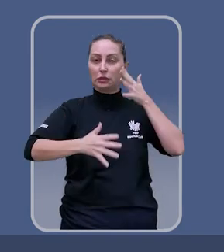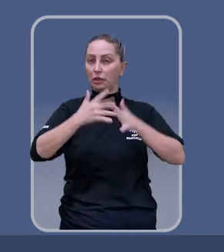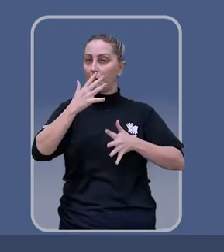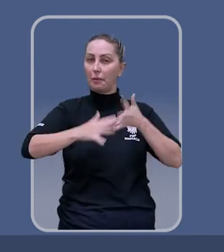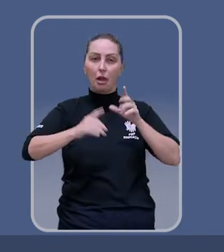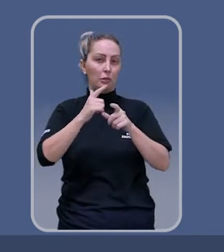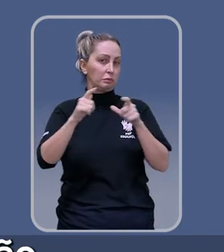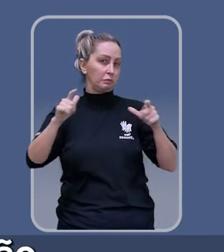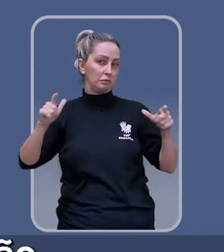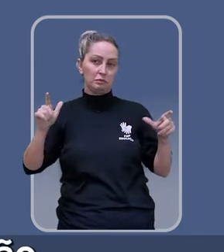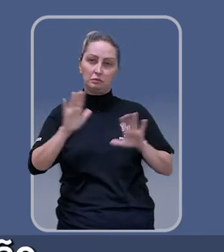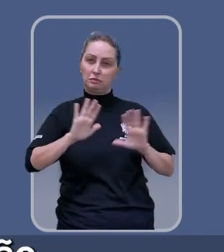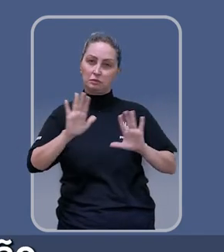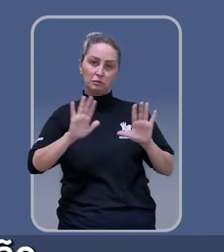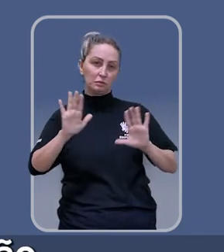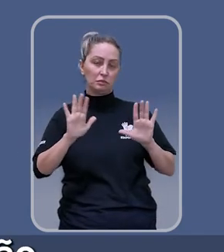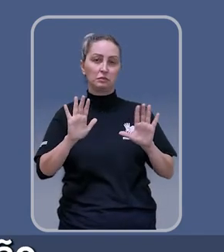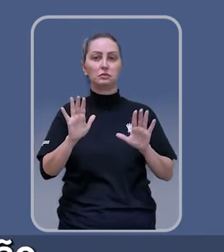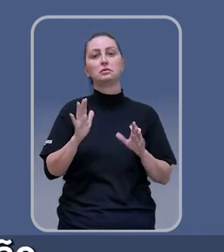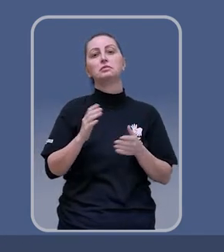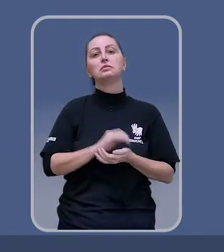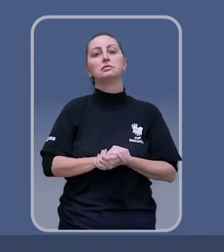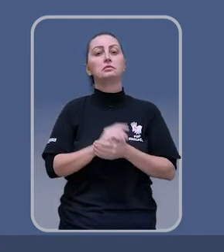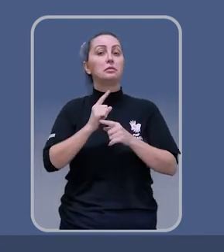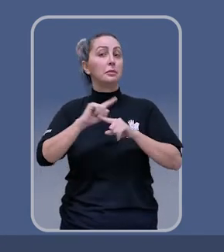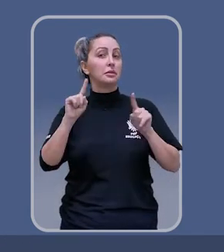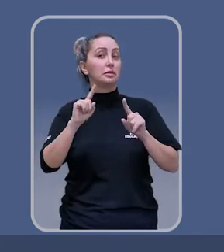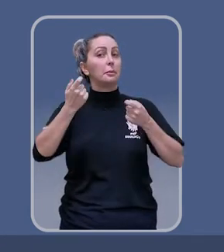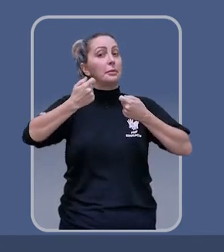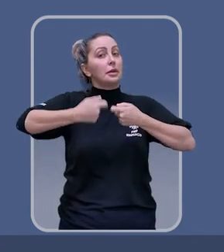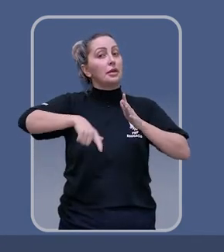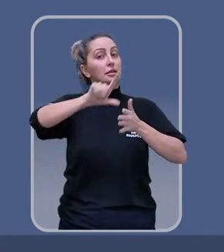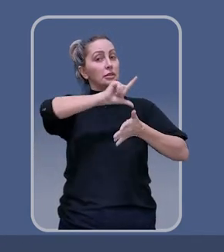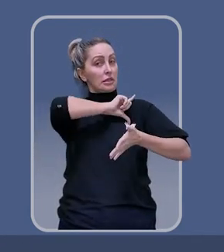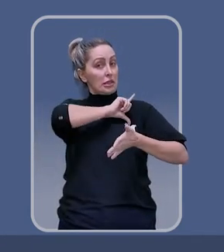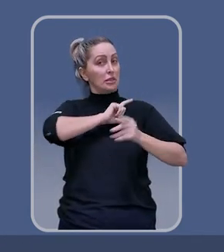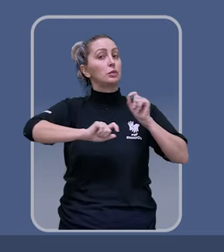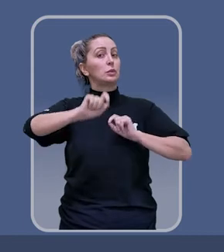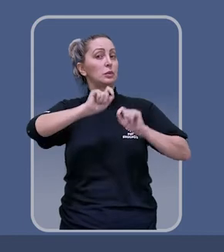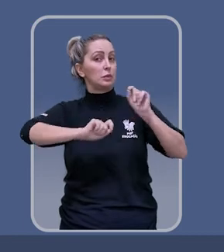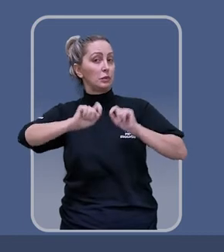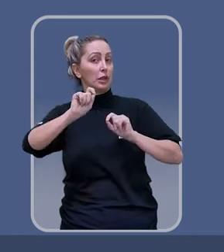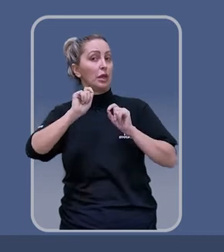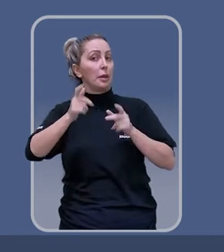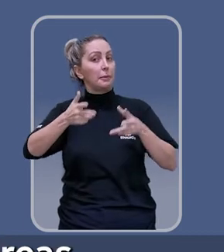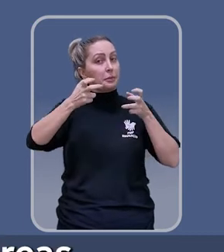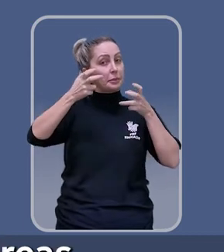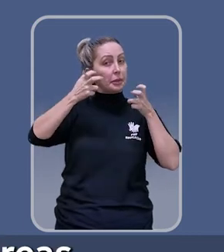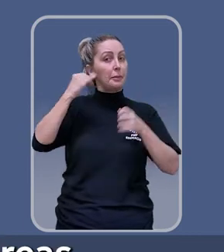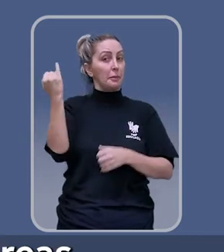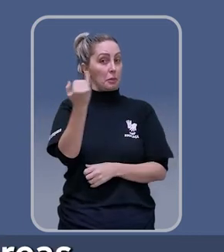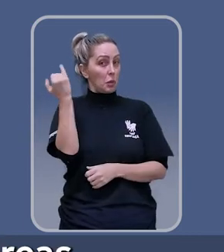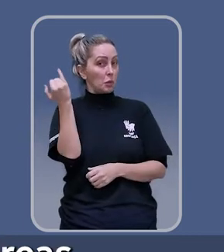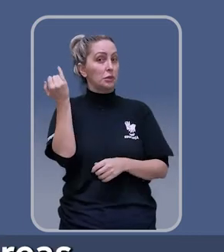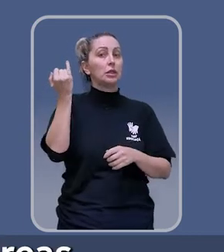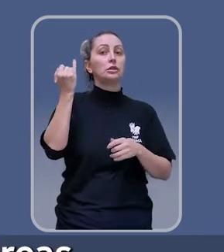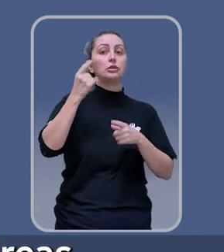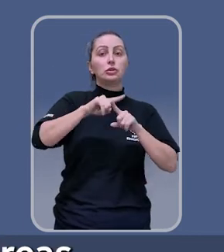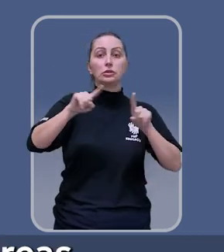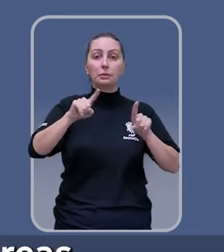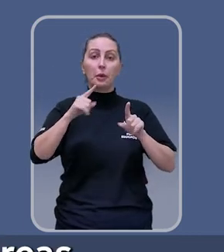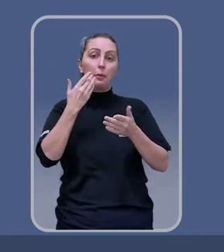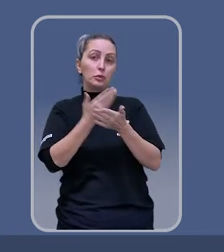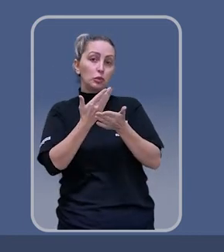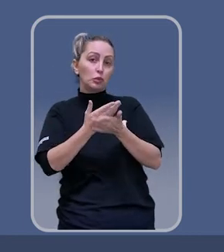a gente tenha a possibilidade de ampliar essas áreas de restrição pelo município, desde que seja observada a relevância, naturalmente, dessas